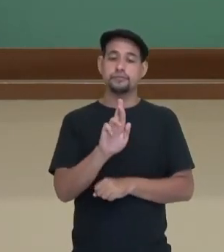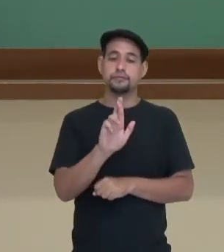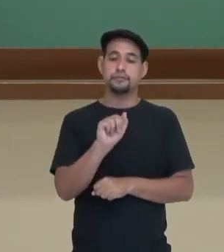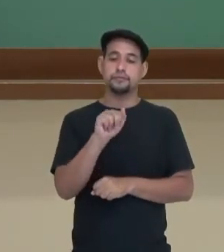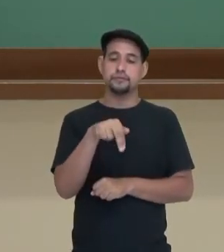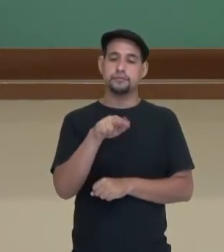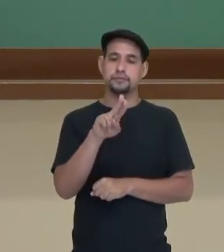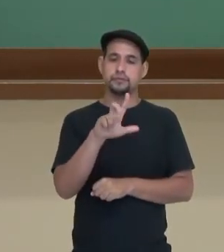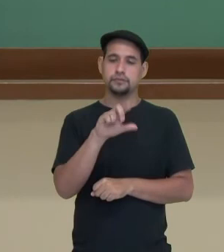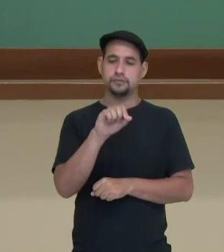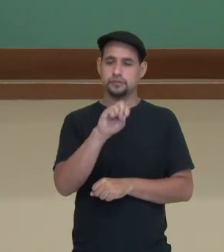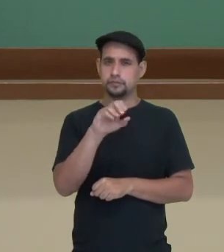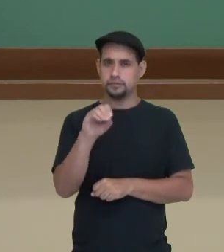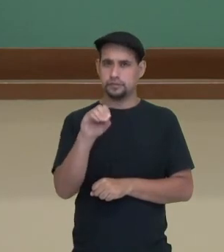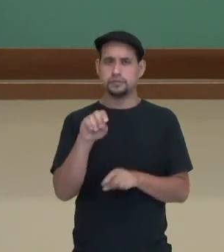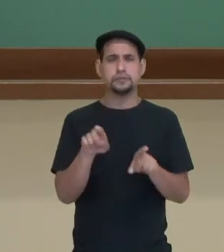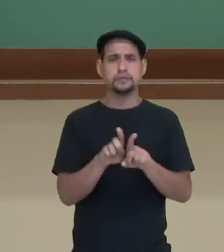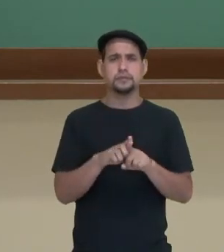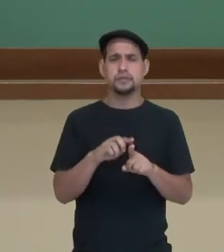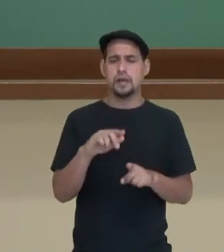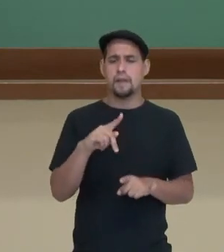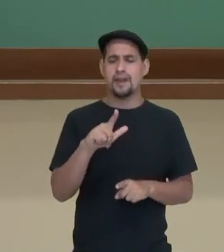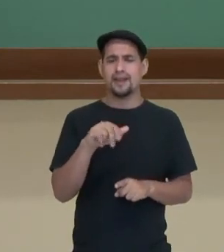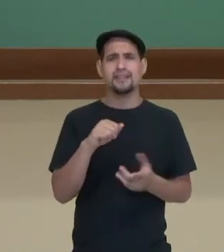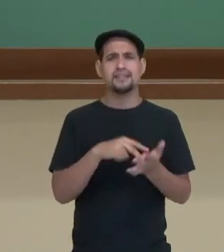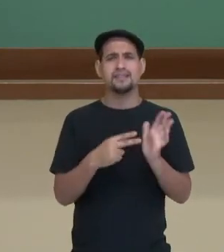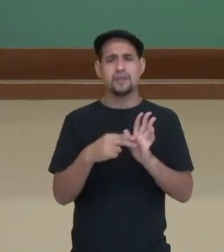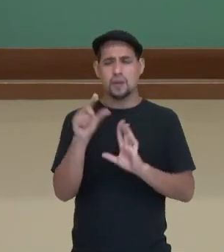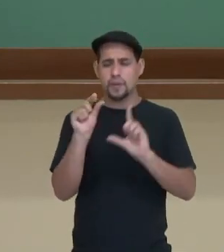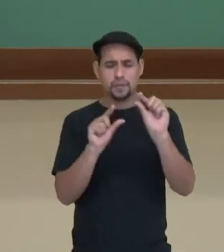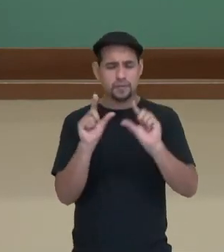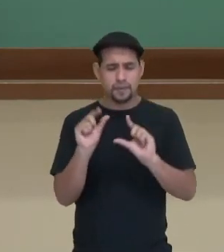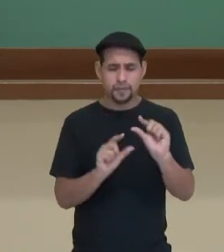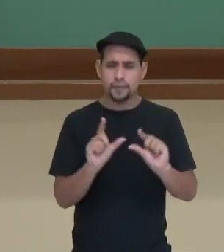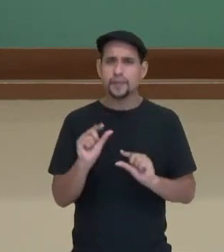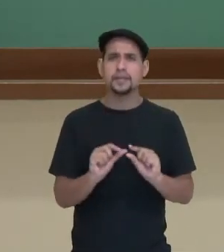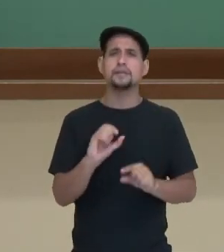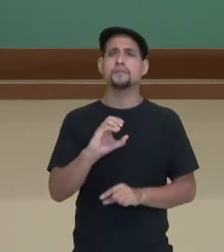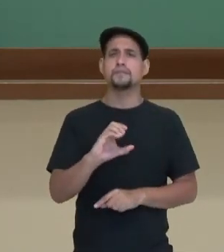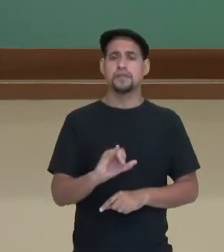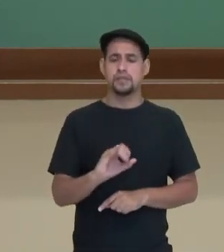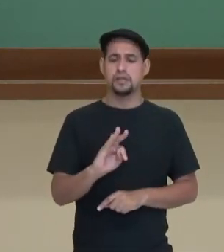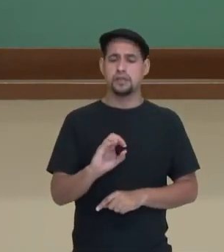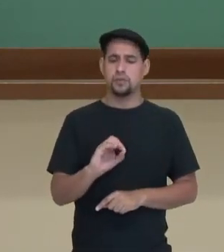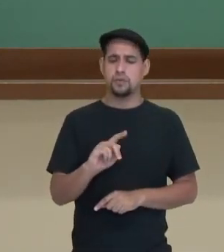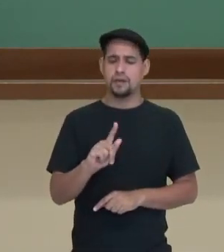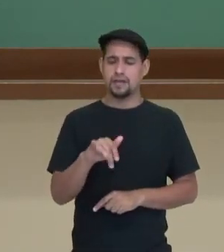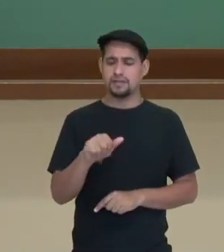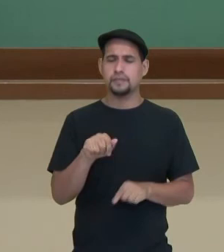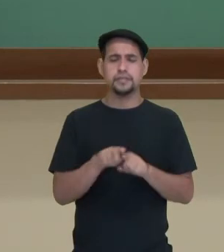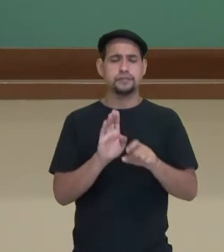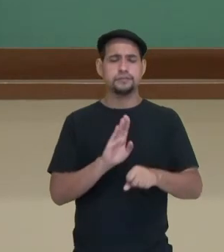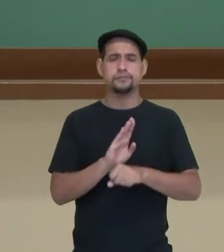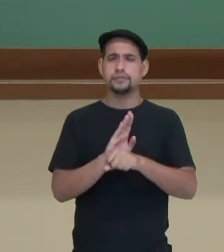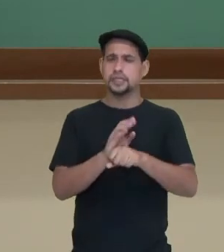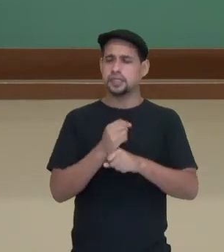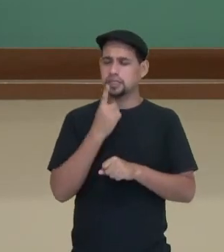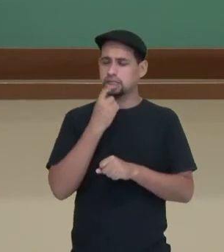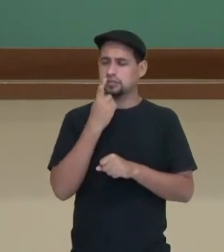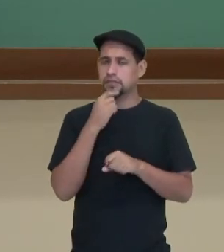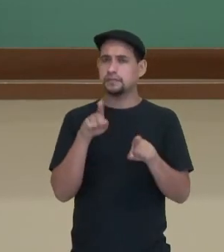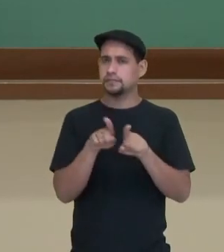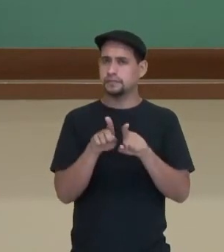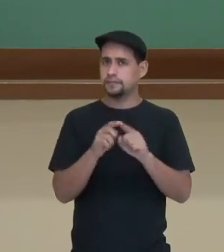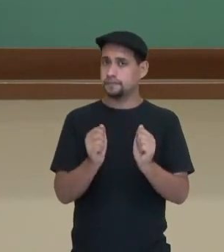e agranulosos. As plaquetas são pedaços de citoplasma e tem a função de ajudar na coagulação sanguínea.